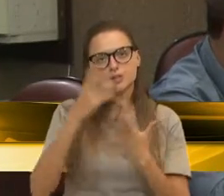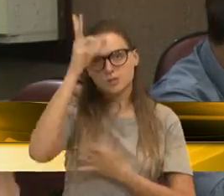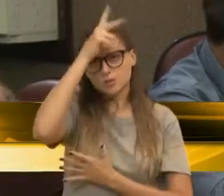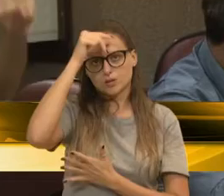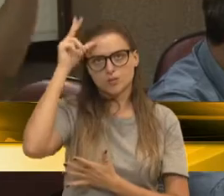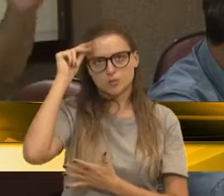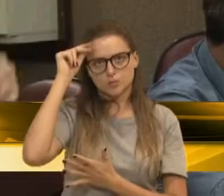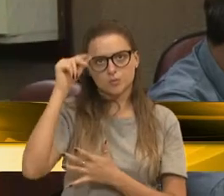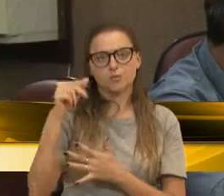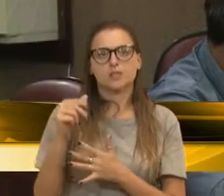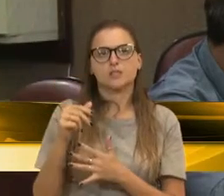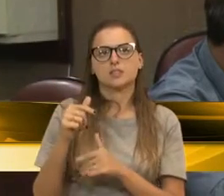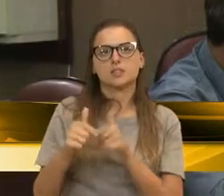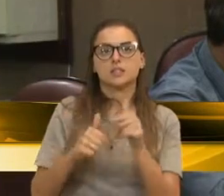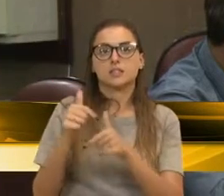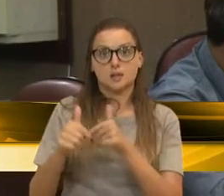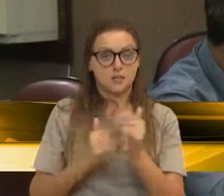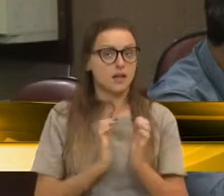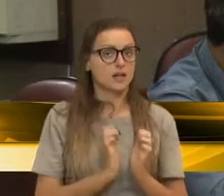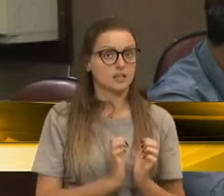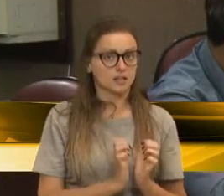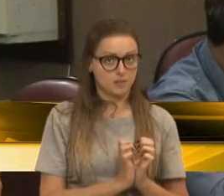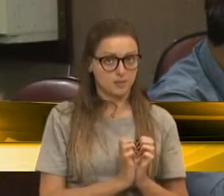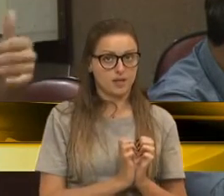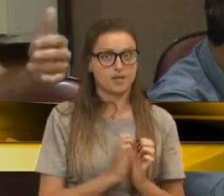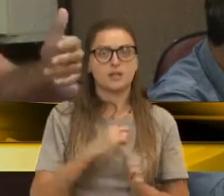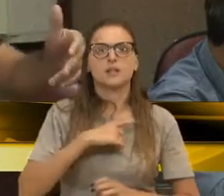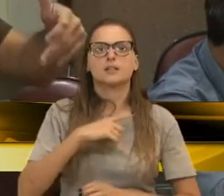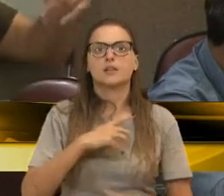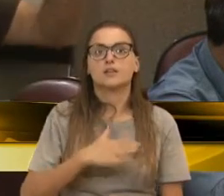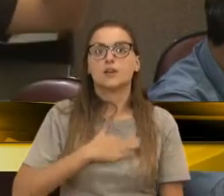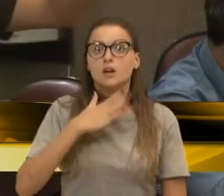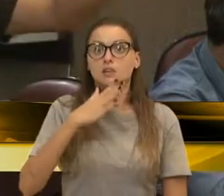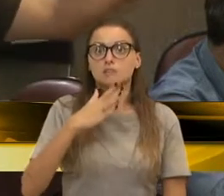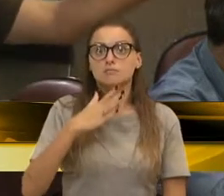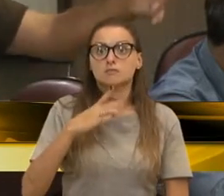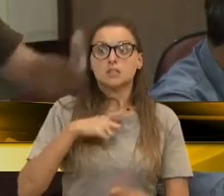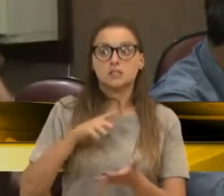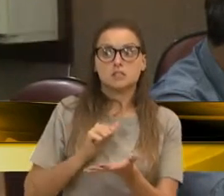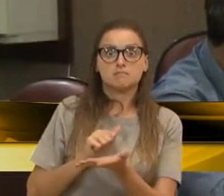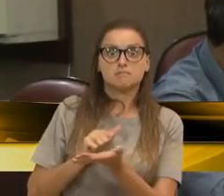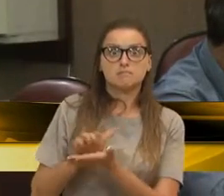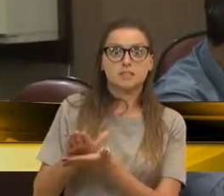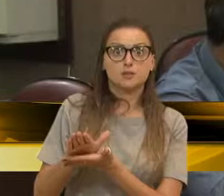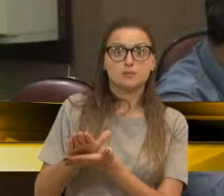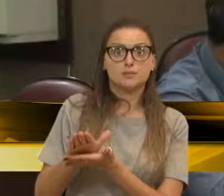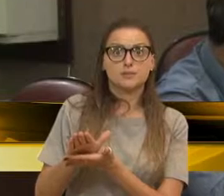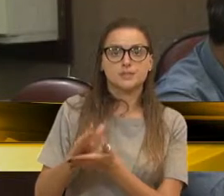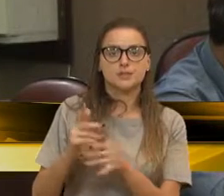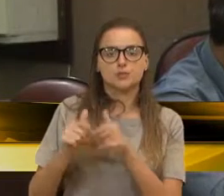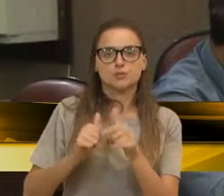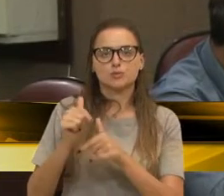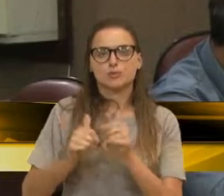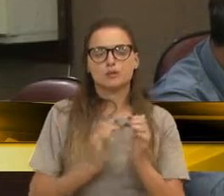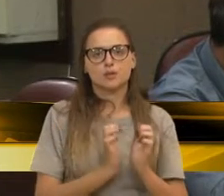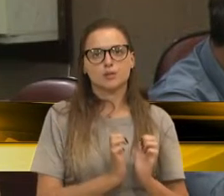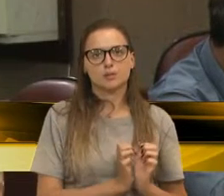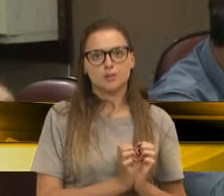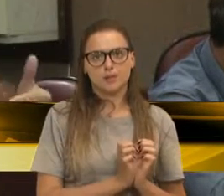trabalham, são lotados na PAI, tiveram uma surpresa que seriam desligados desse serviço que